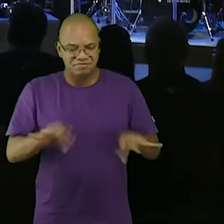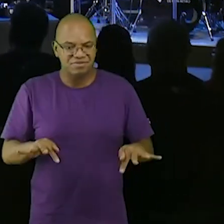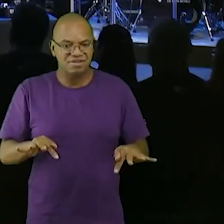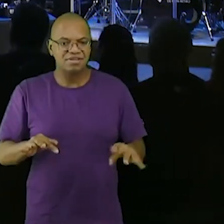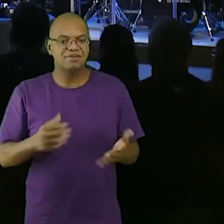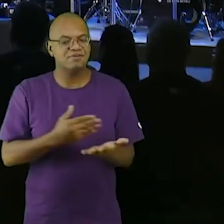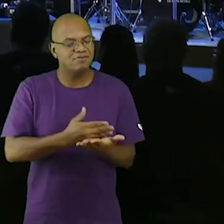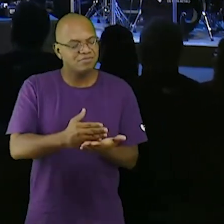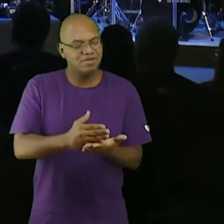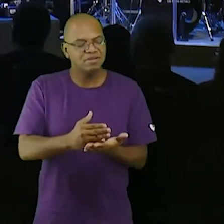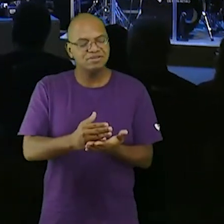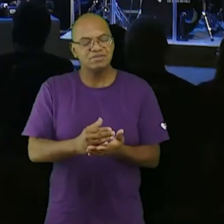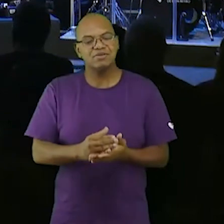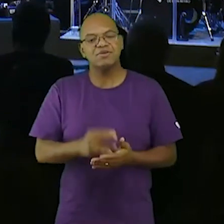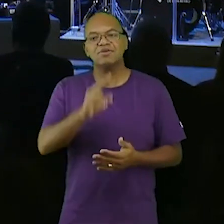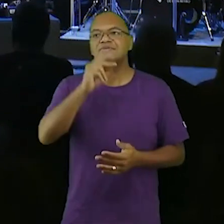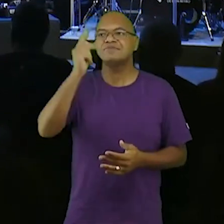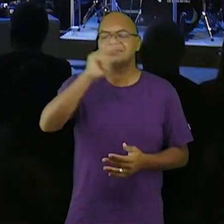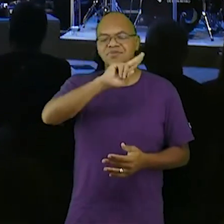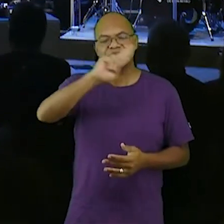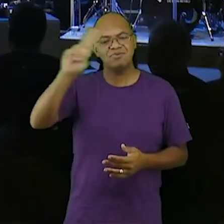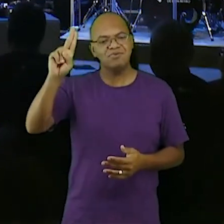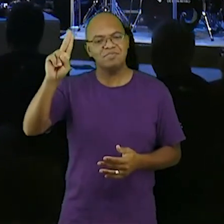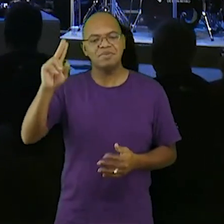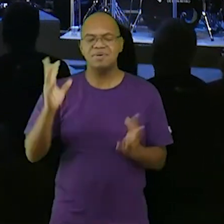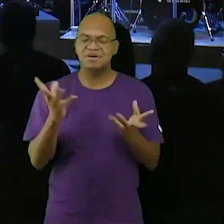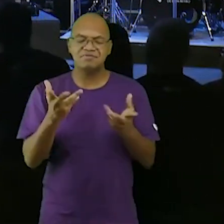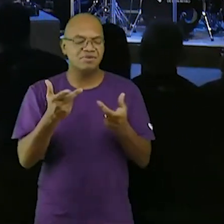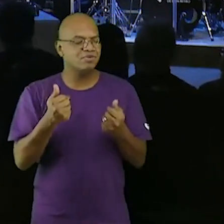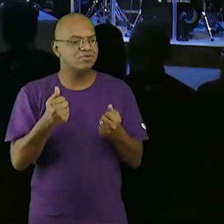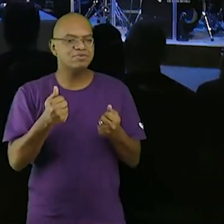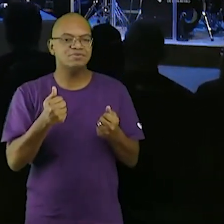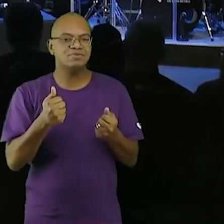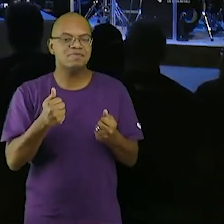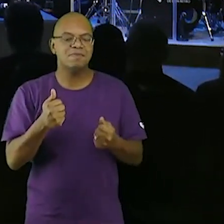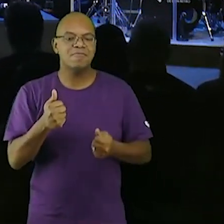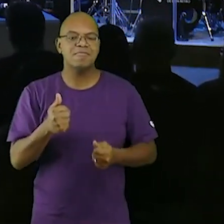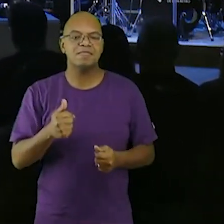maravilhoso conselheiro teu nome é príncipe da paz